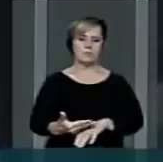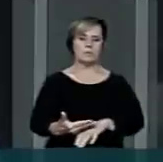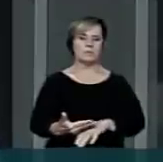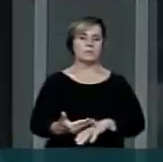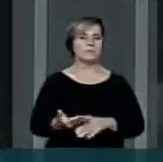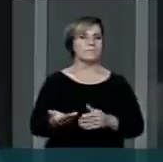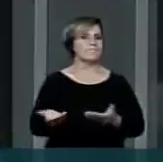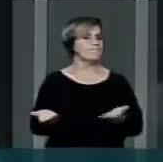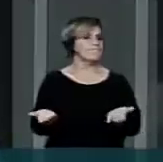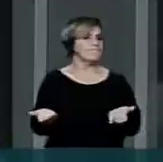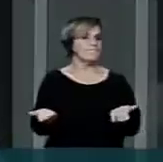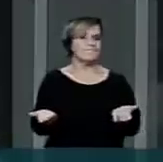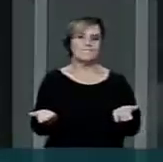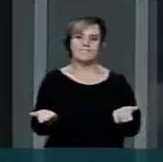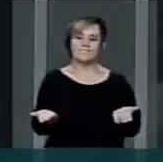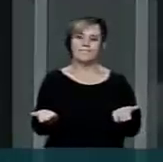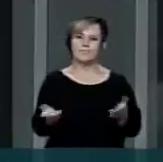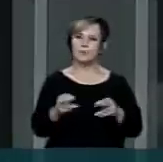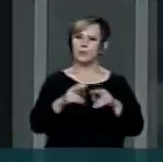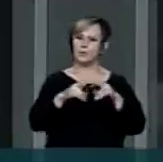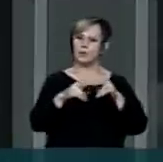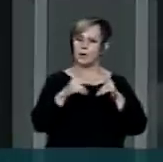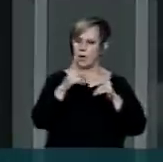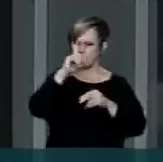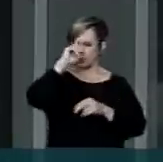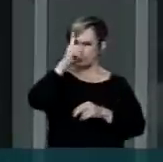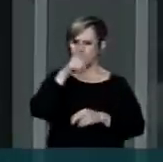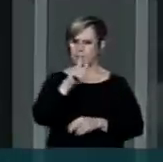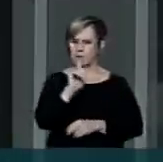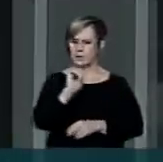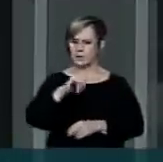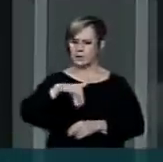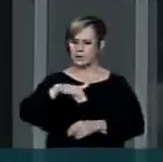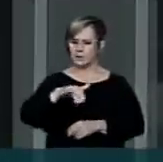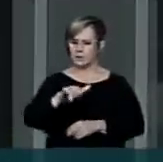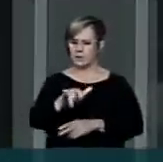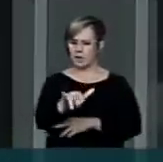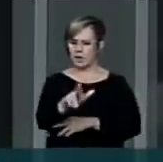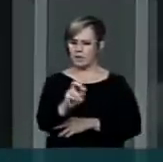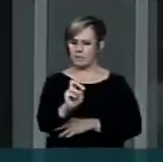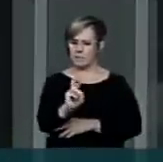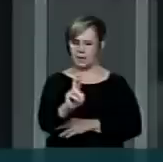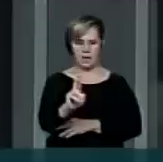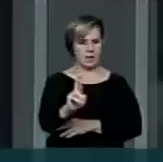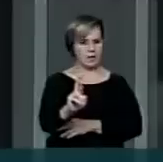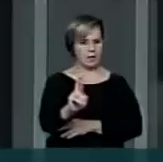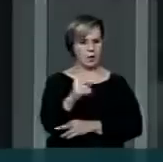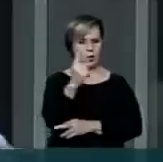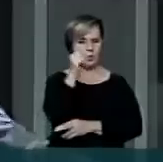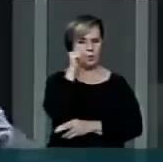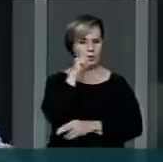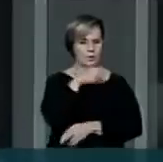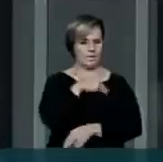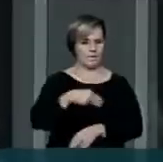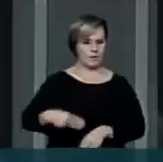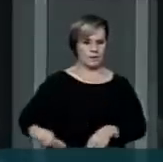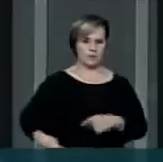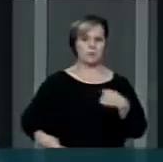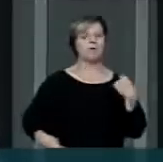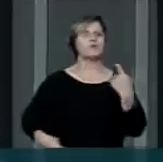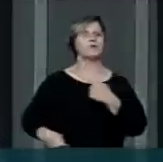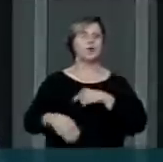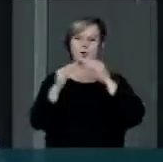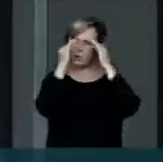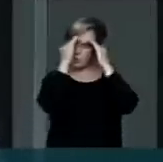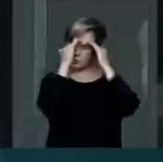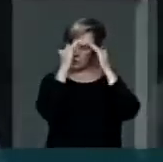infelizmente, por uma liminar monocrática de uma ministra a qual nós respeitamos e